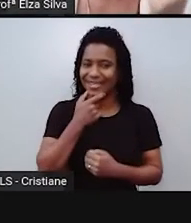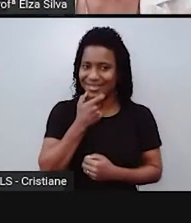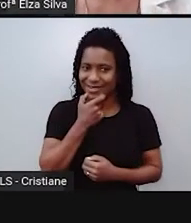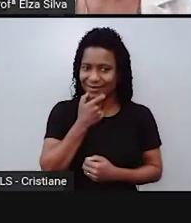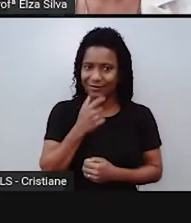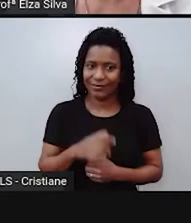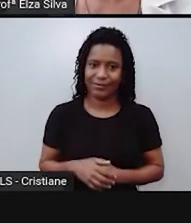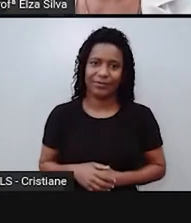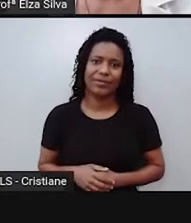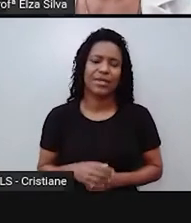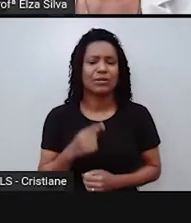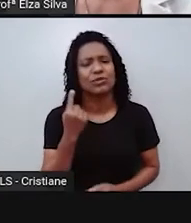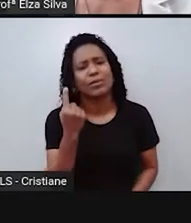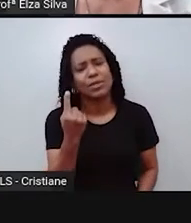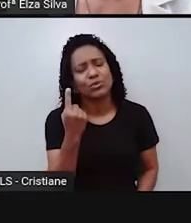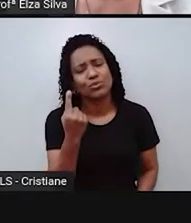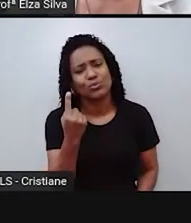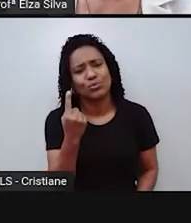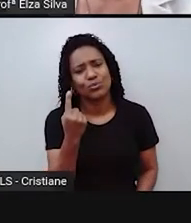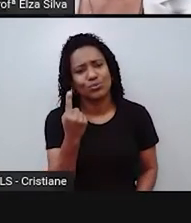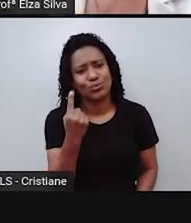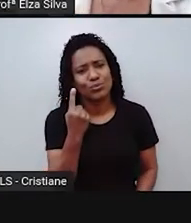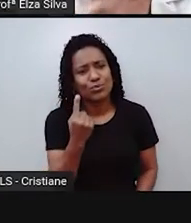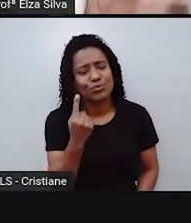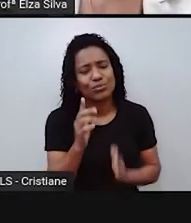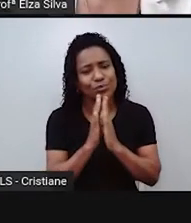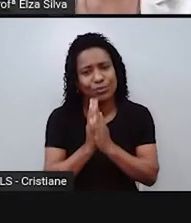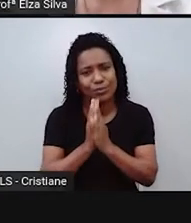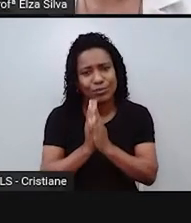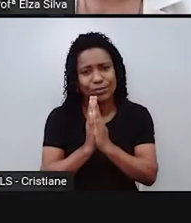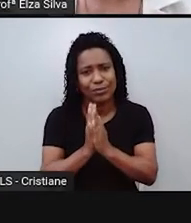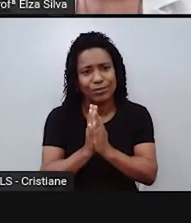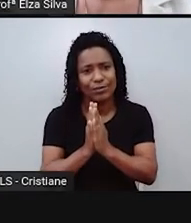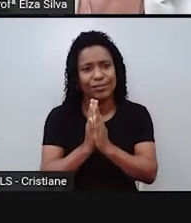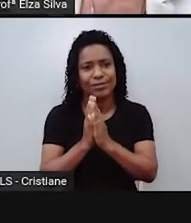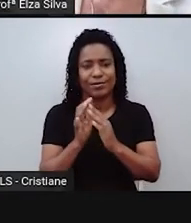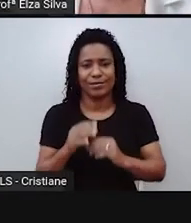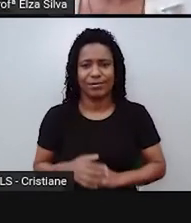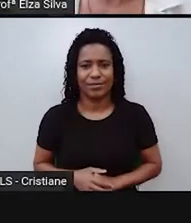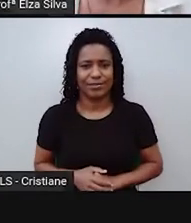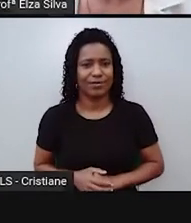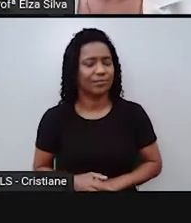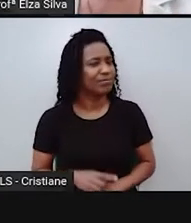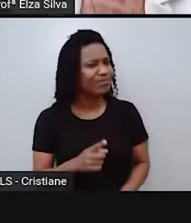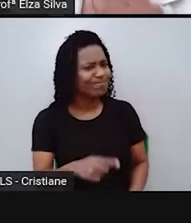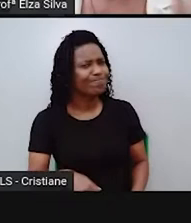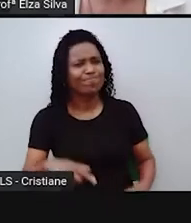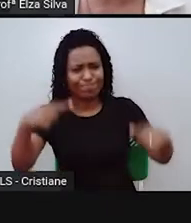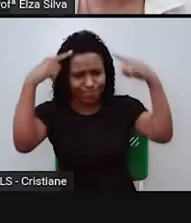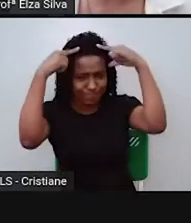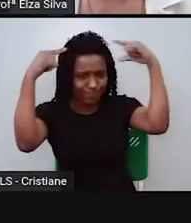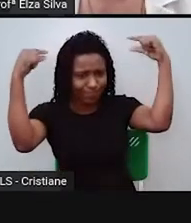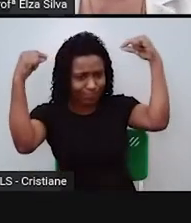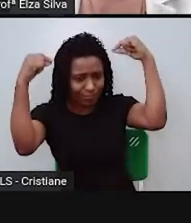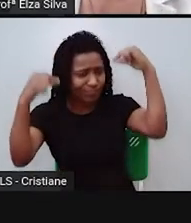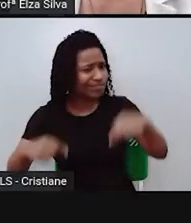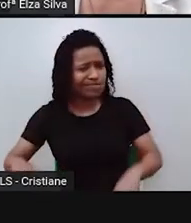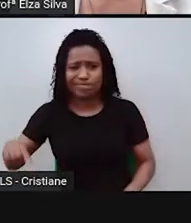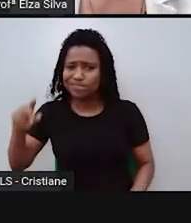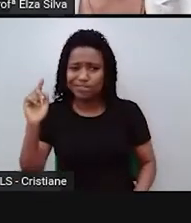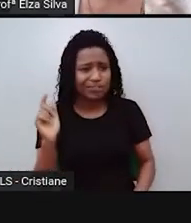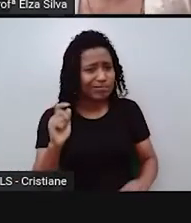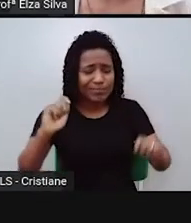apenas mais um. E o Batman, no more memes. Não, nenhum meme mais.